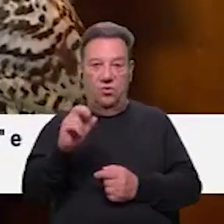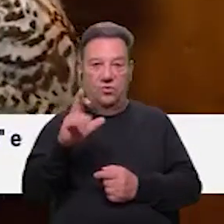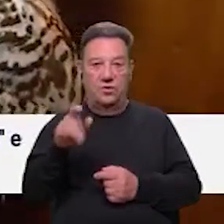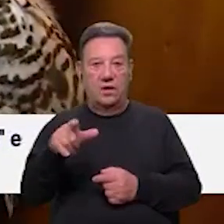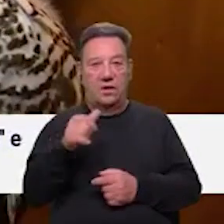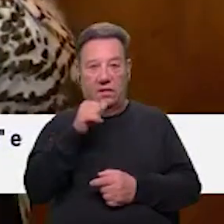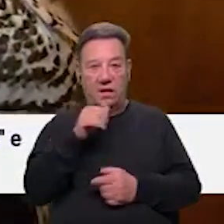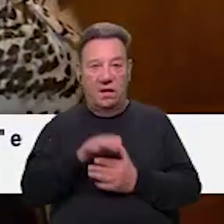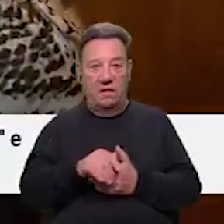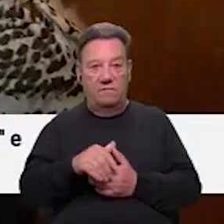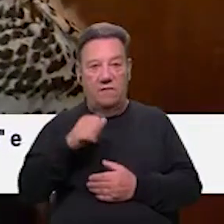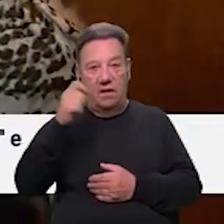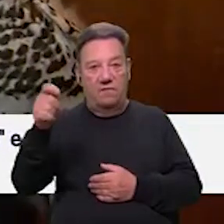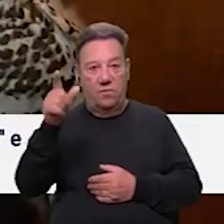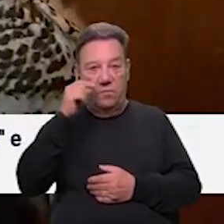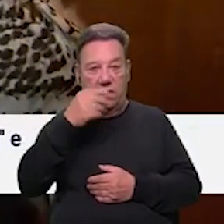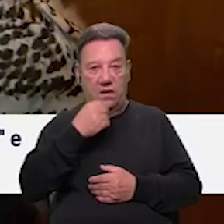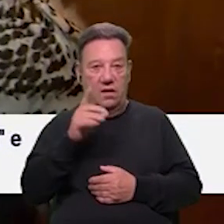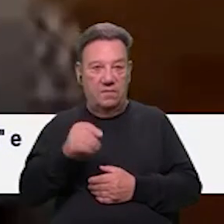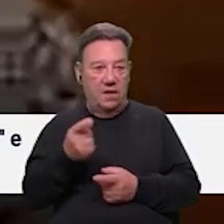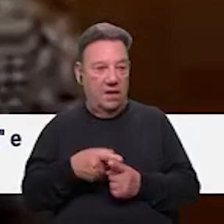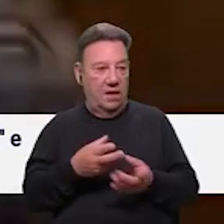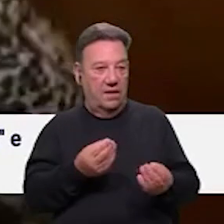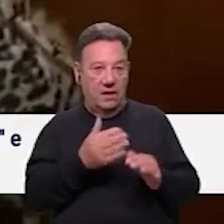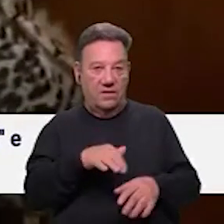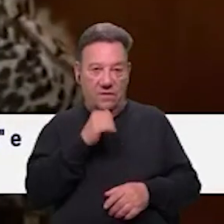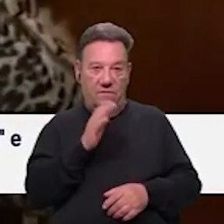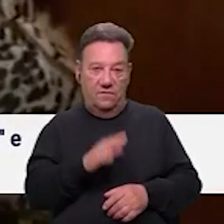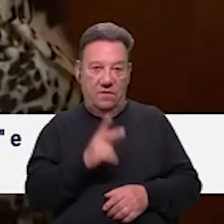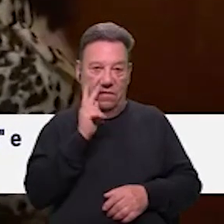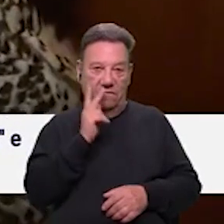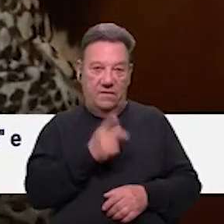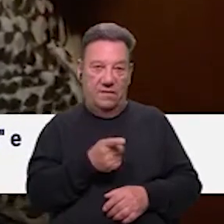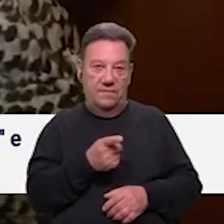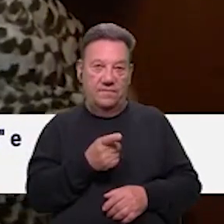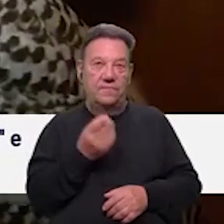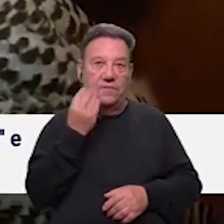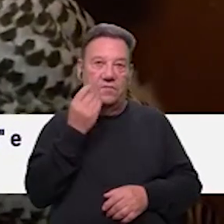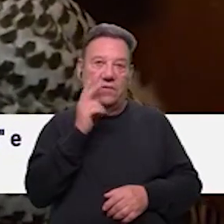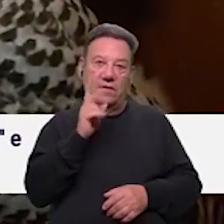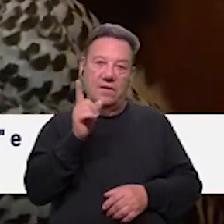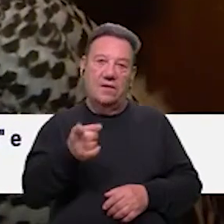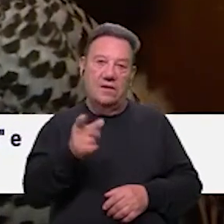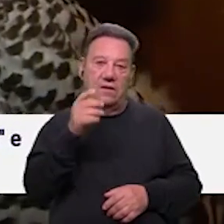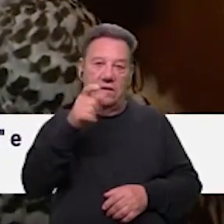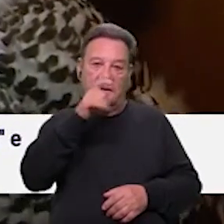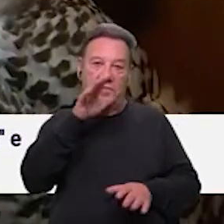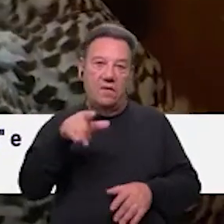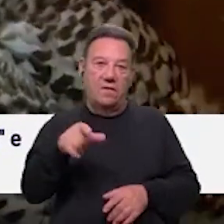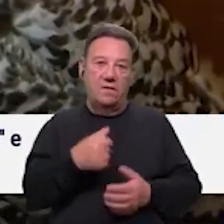Pai Natal. Ah, e atrai também muitas crianças, às vezes que ficam aqui a ver. Como é que se caracteriza esta coruja?